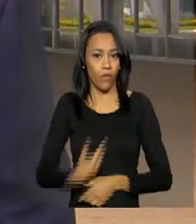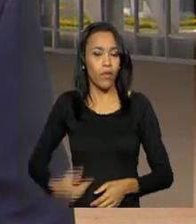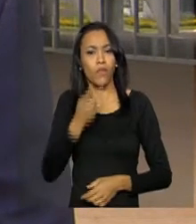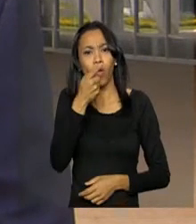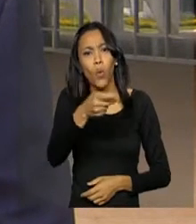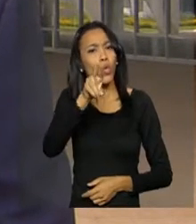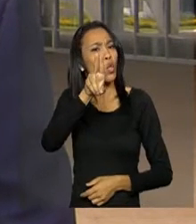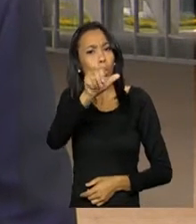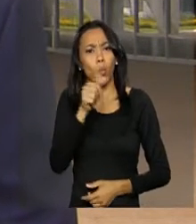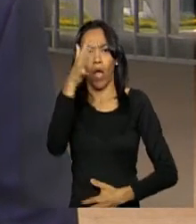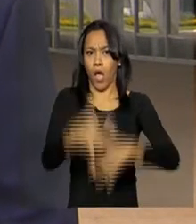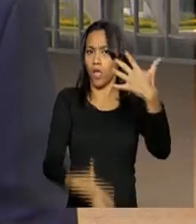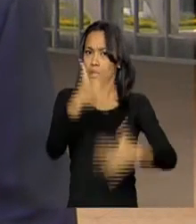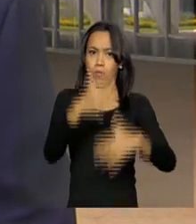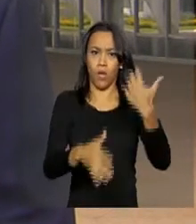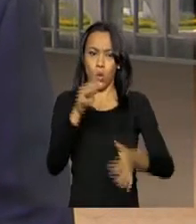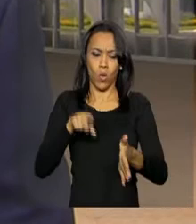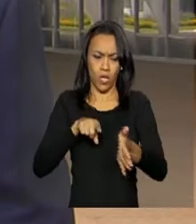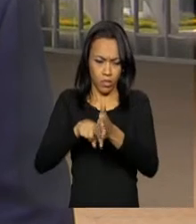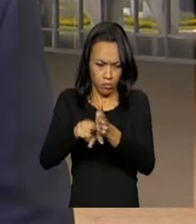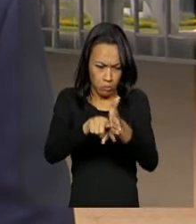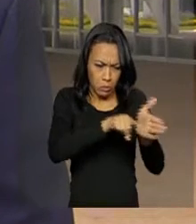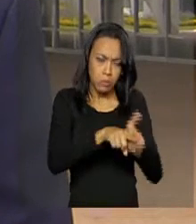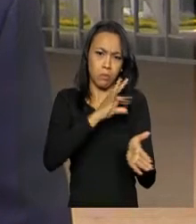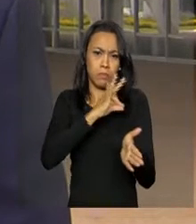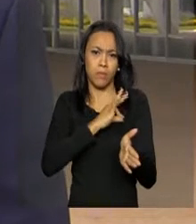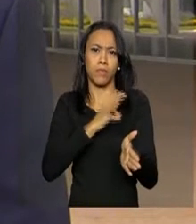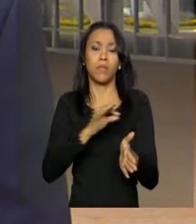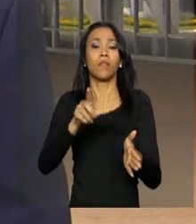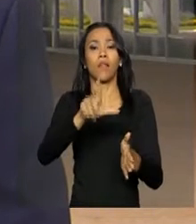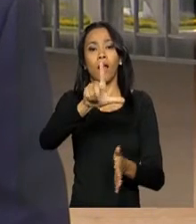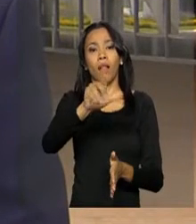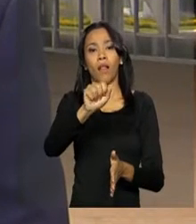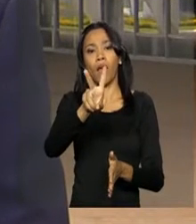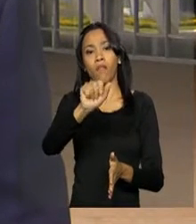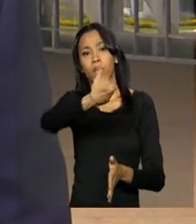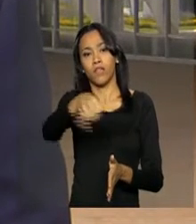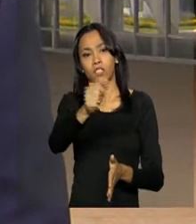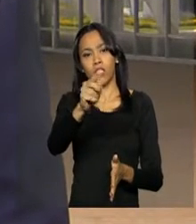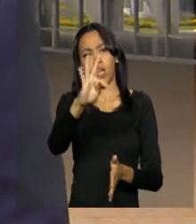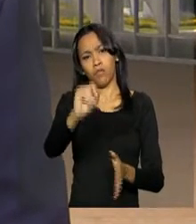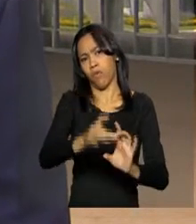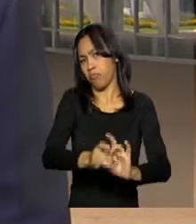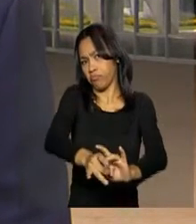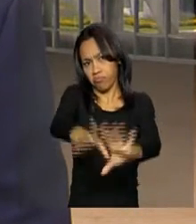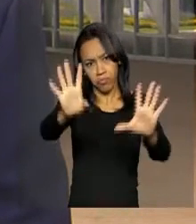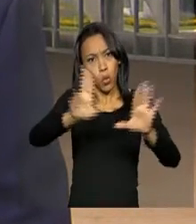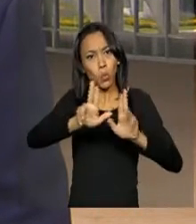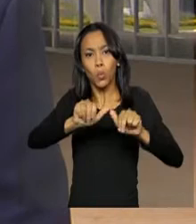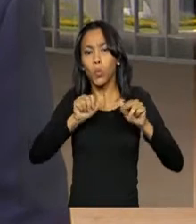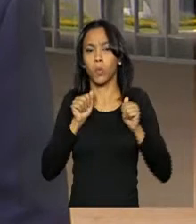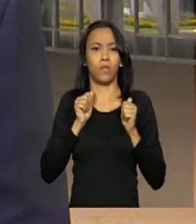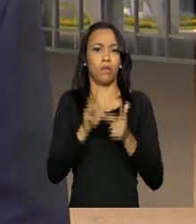interferiu nas investigações da Operação Lava Jato e nem criou obstáculos a seu livre desenvolvimento. Do mesmo modo, nunca